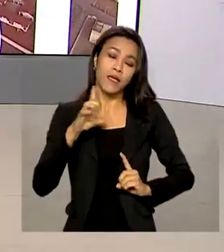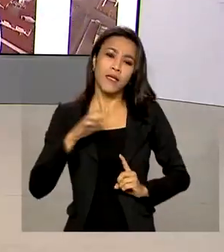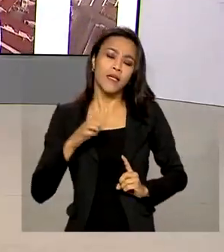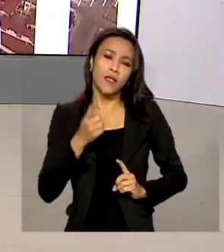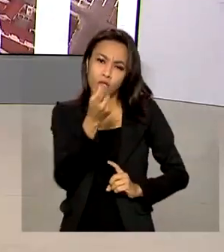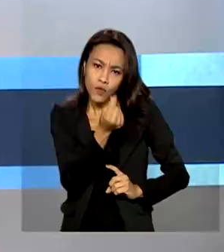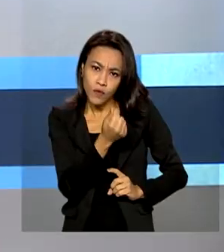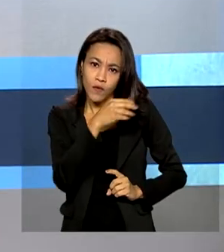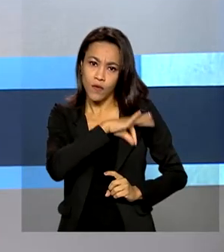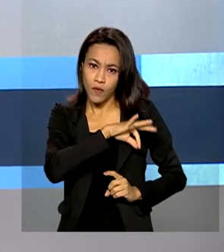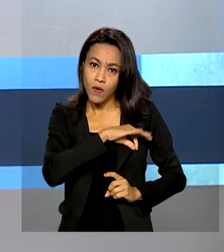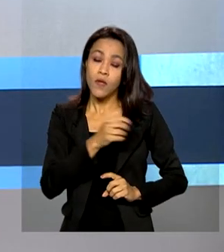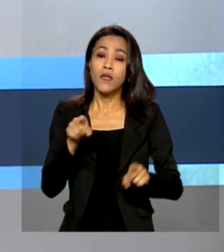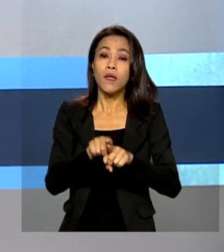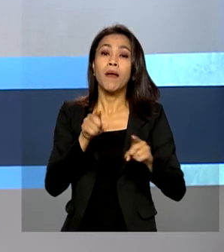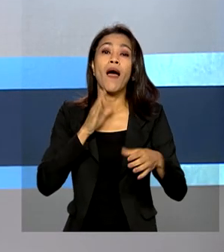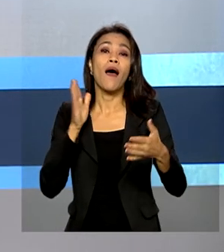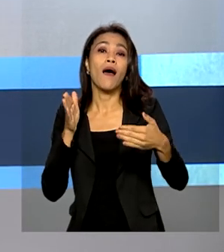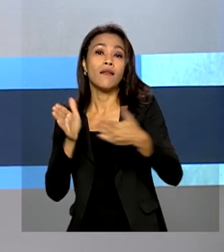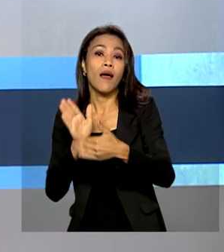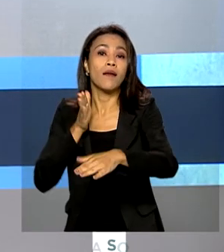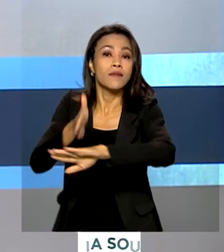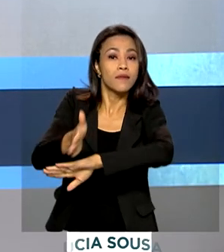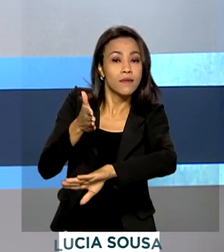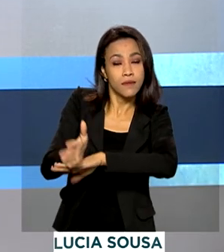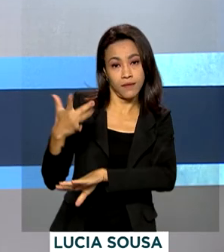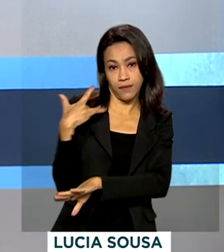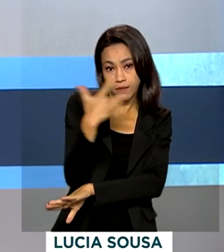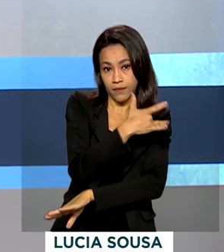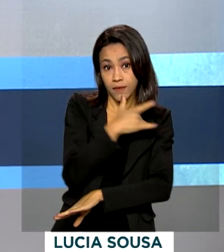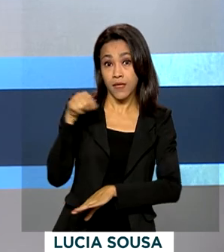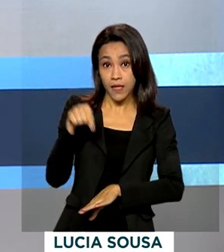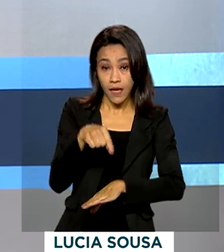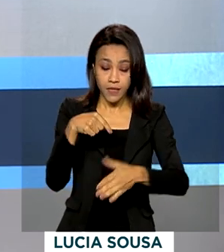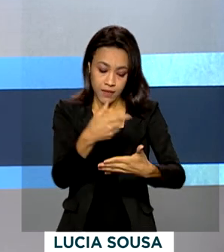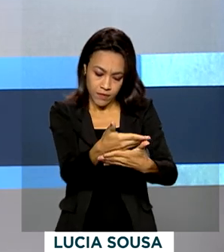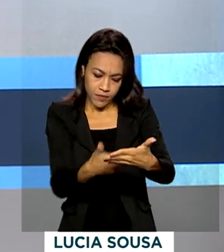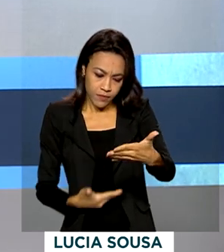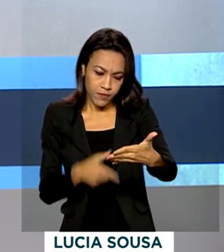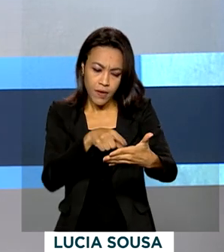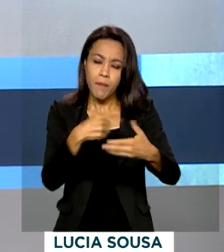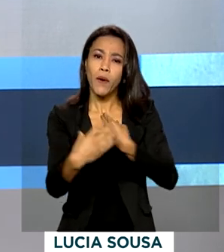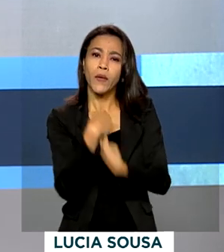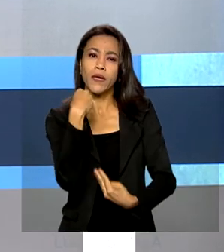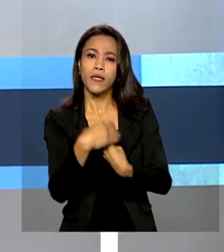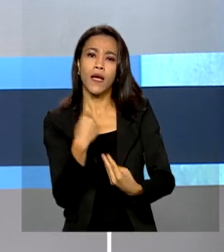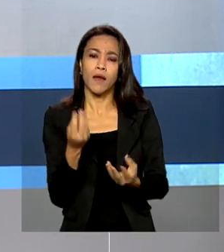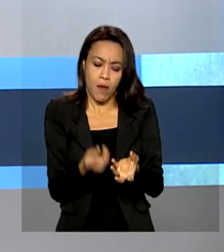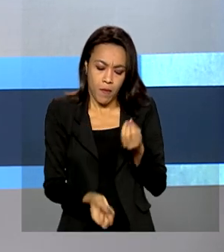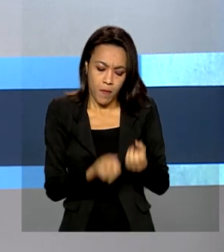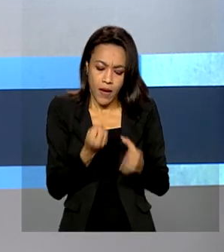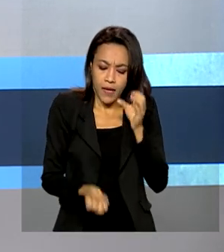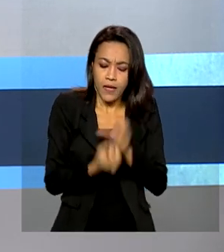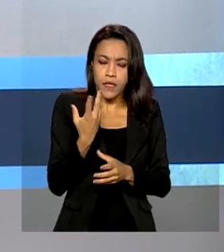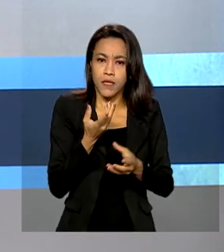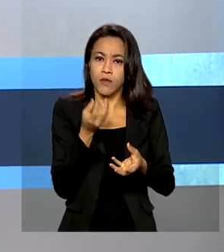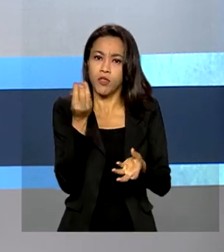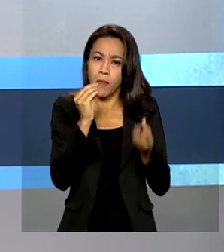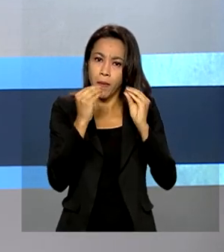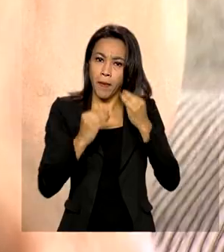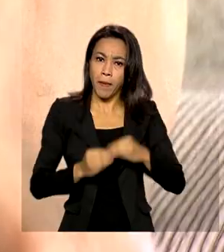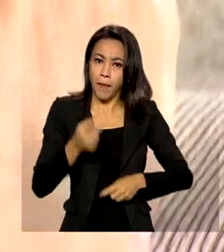acesso à saúde. As informações servem para direcionar políticas públicas importantes, como o benefício de prestação